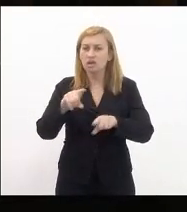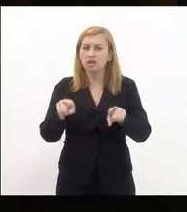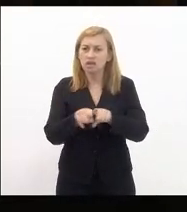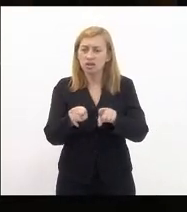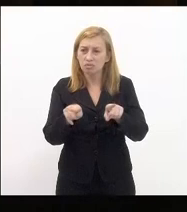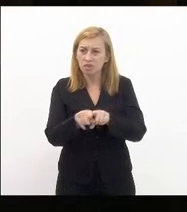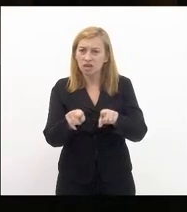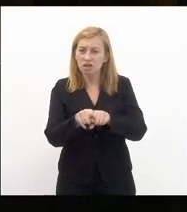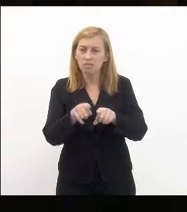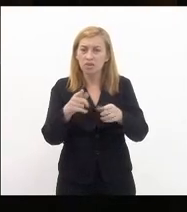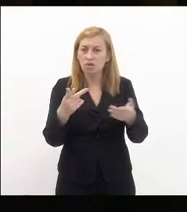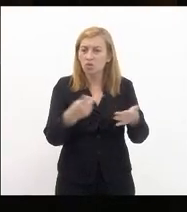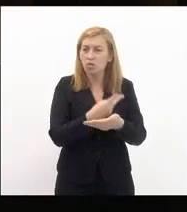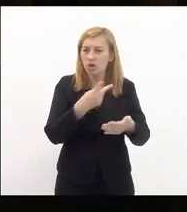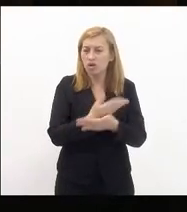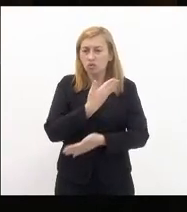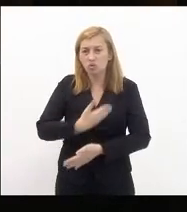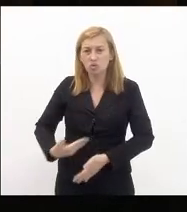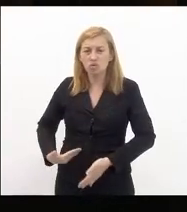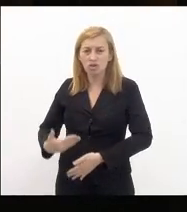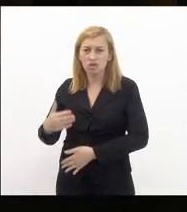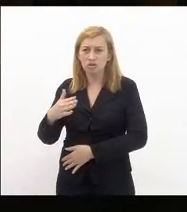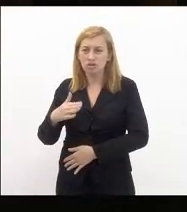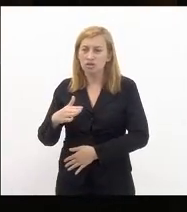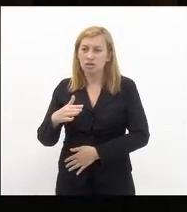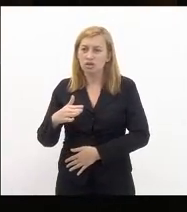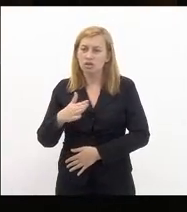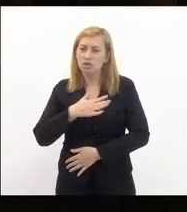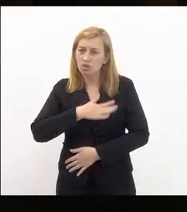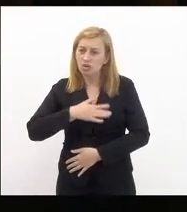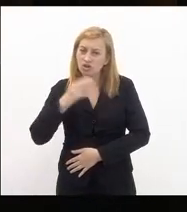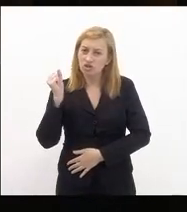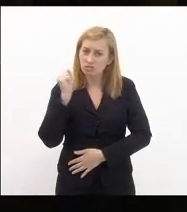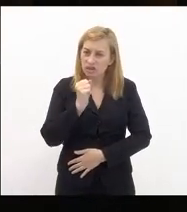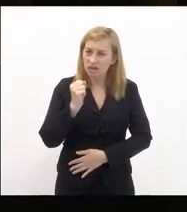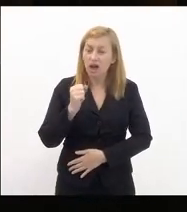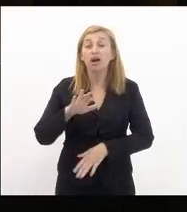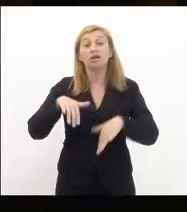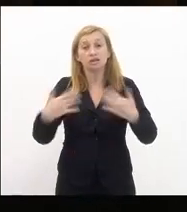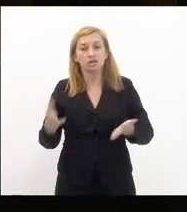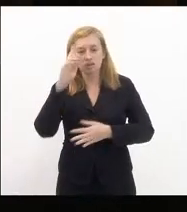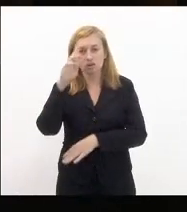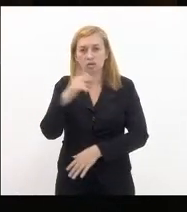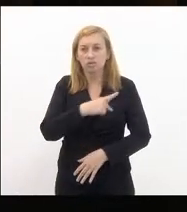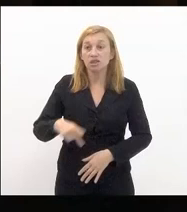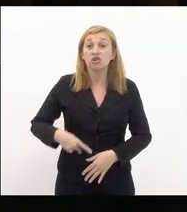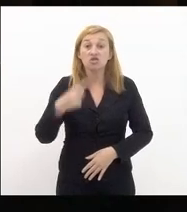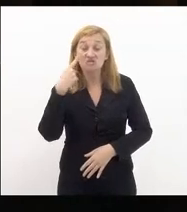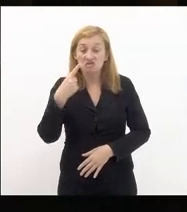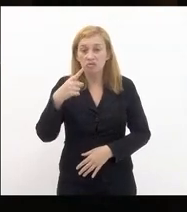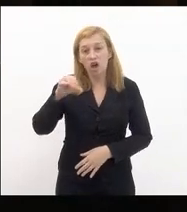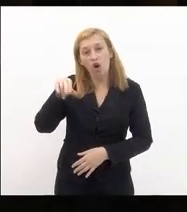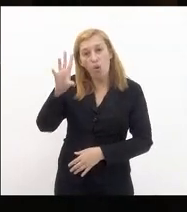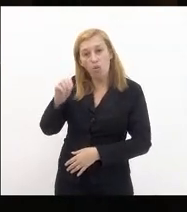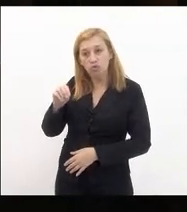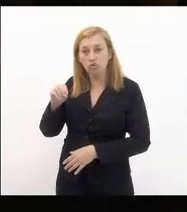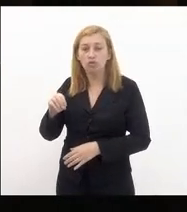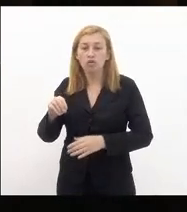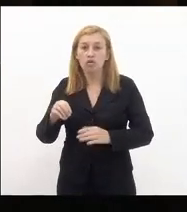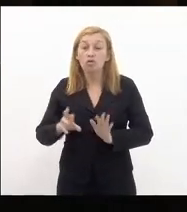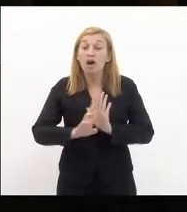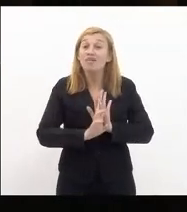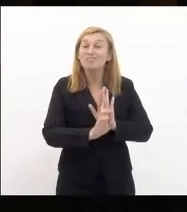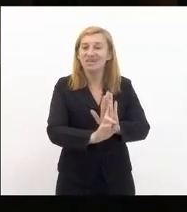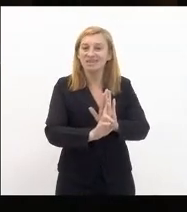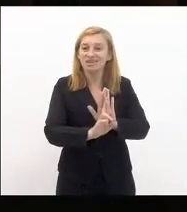negligência desse governo genocida então senhora presidenta o que vimos na ONU foi o retrato